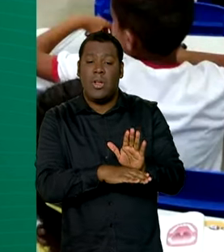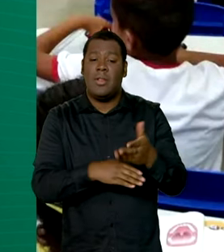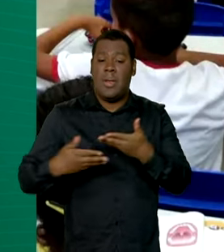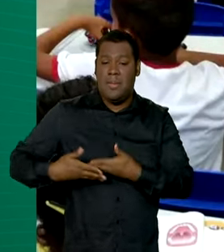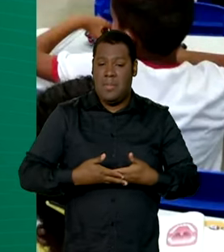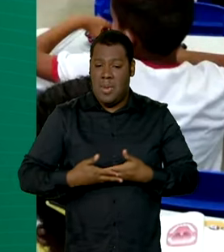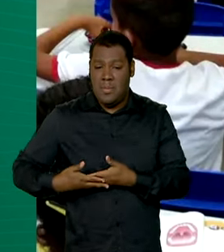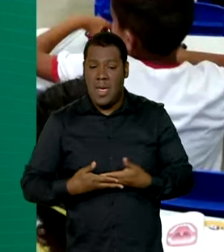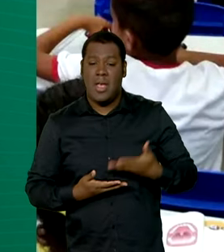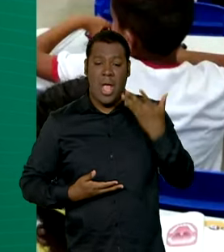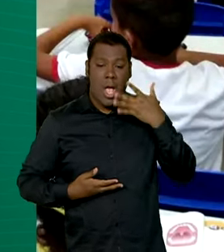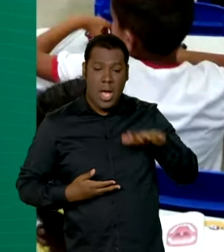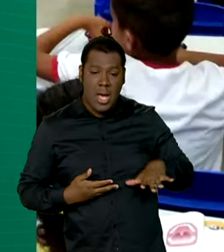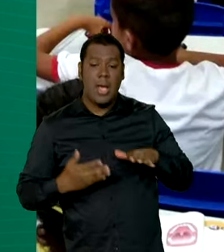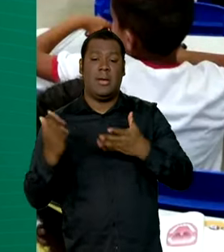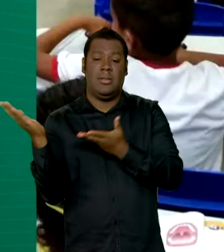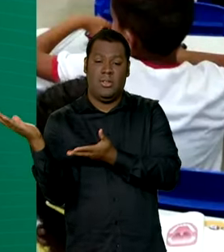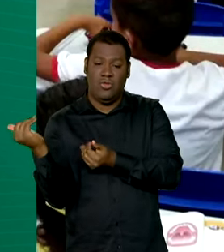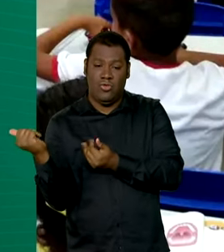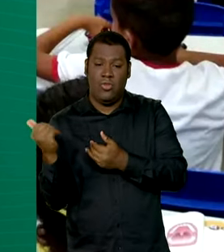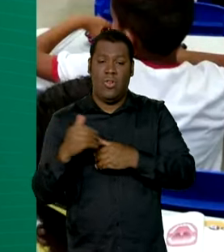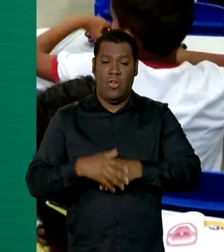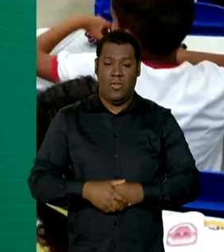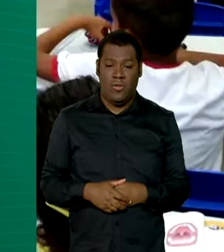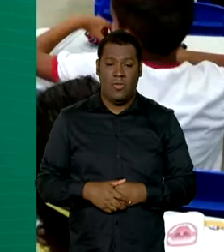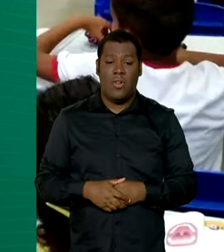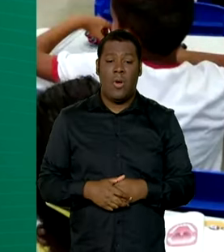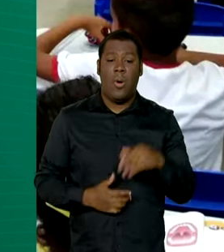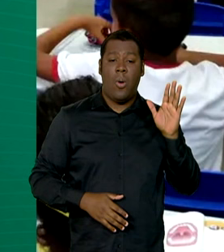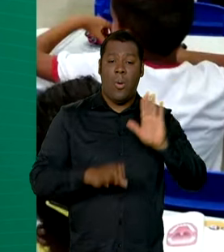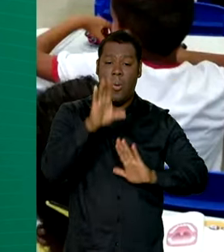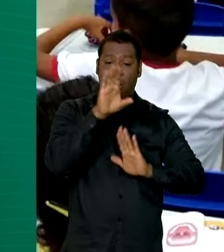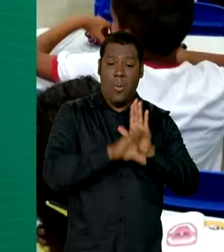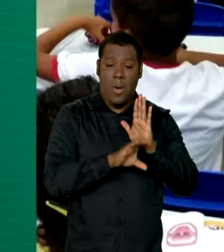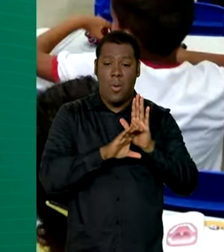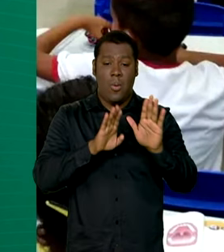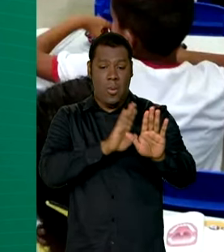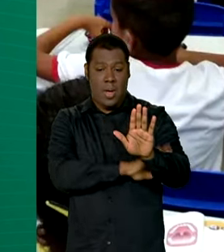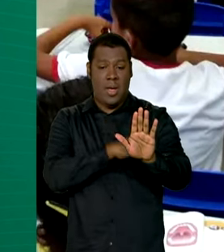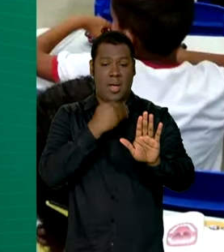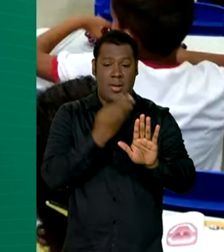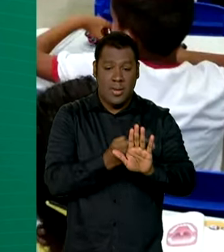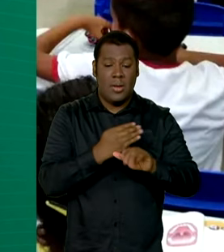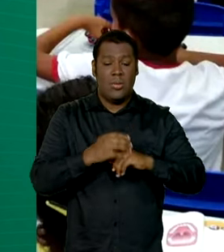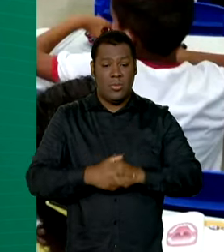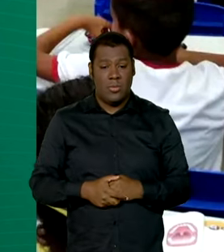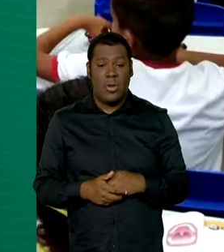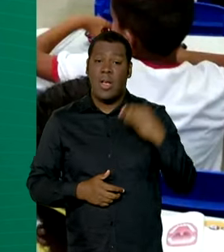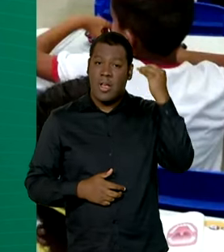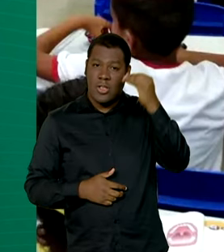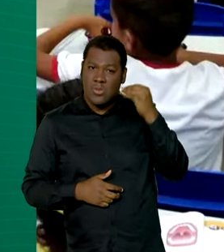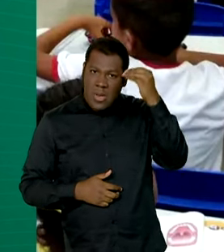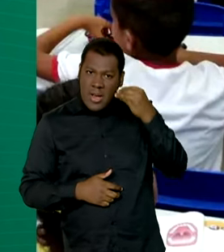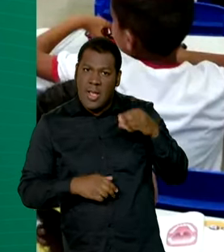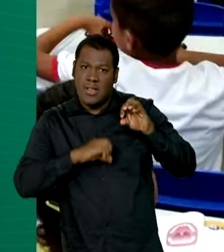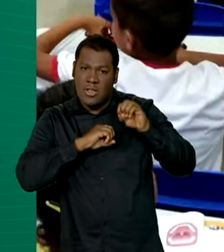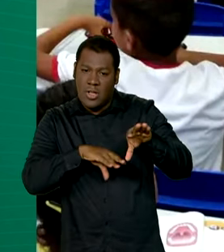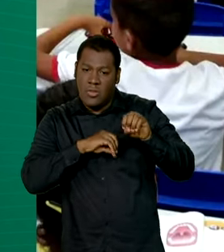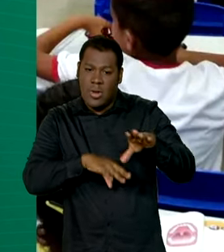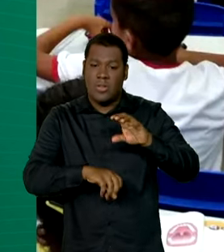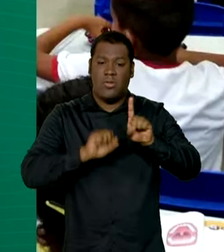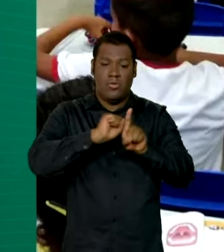bebês, crianças e adolescentes a partir de um currículo integrado, que envolve experiências educativas,